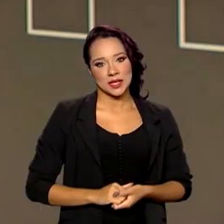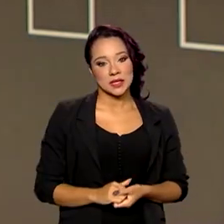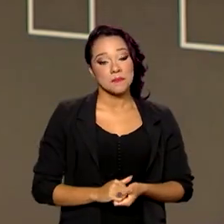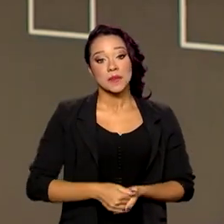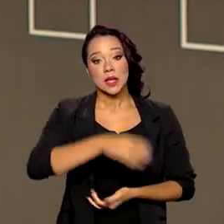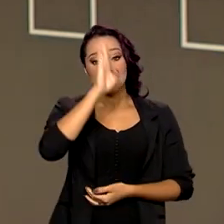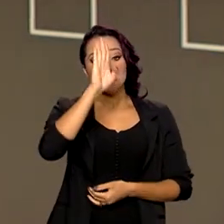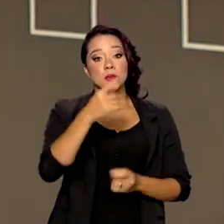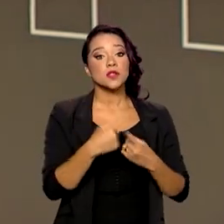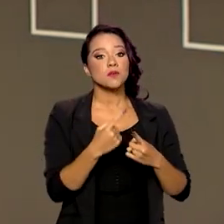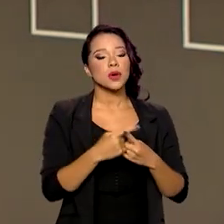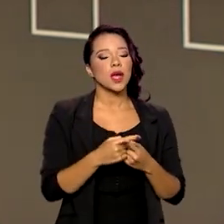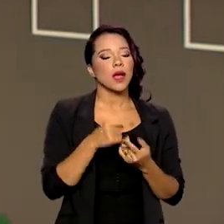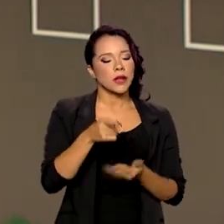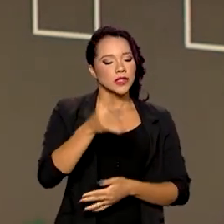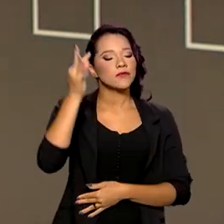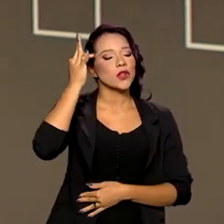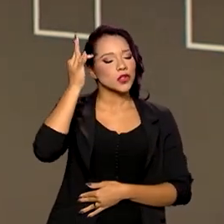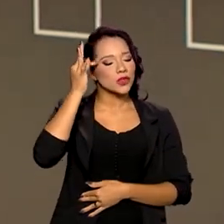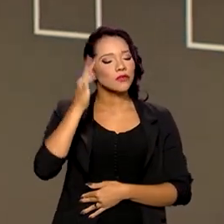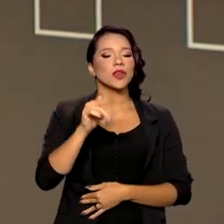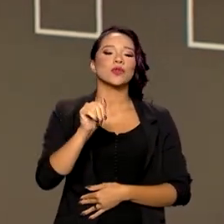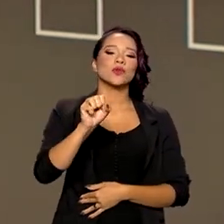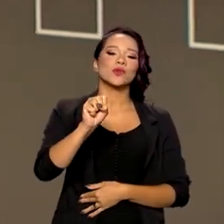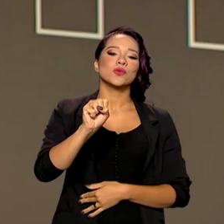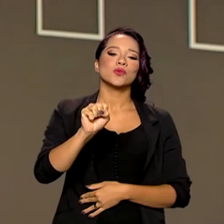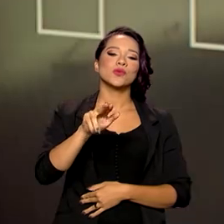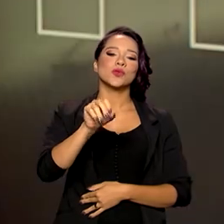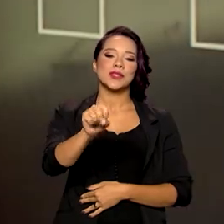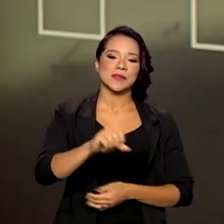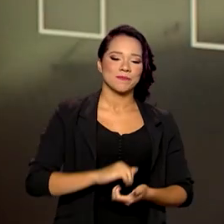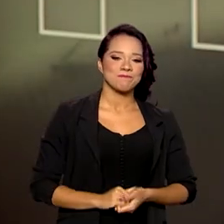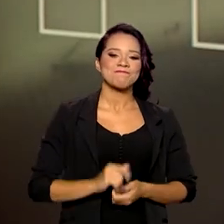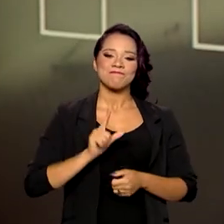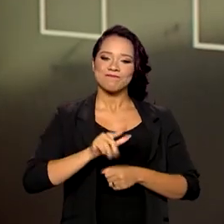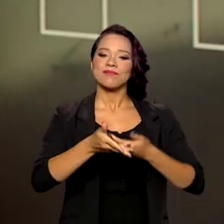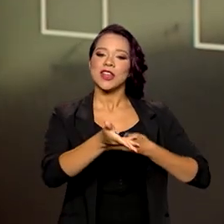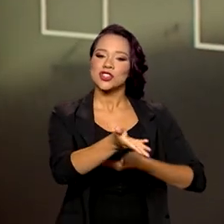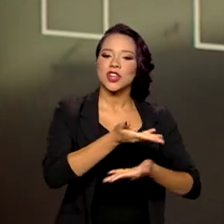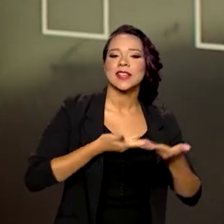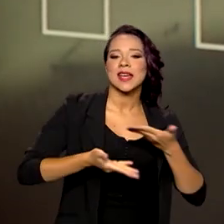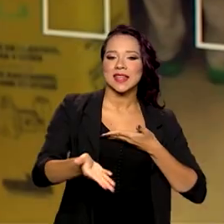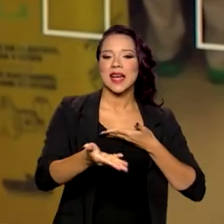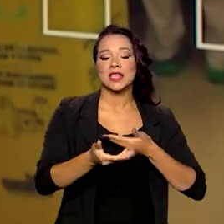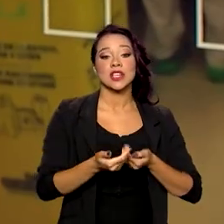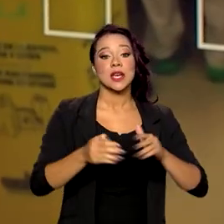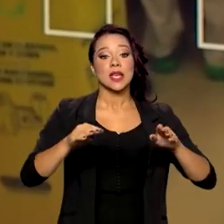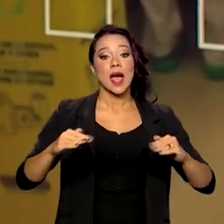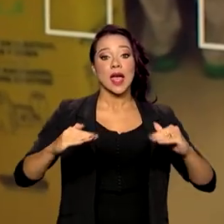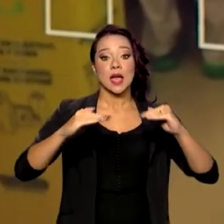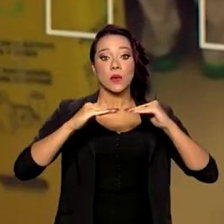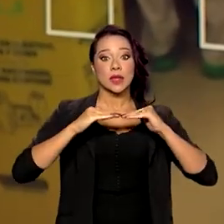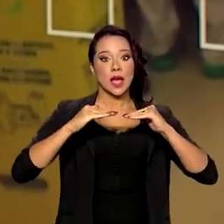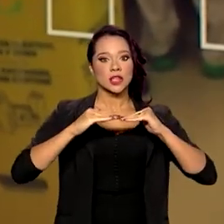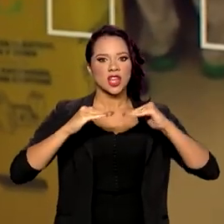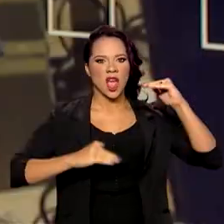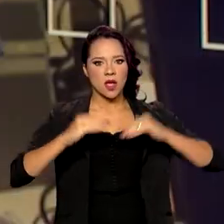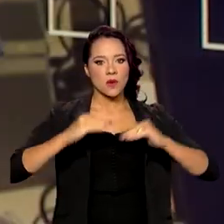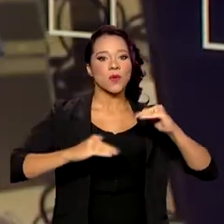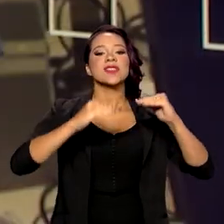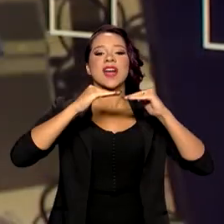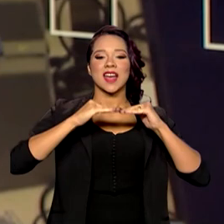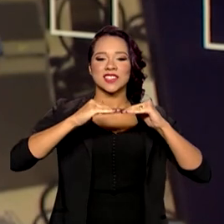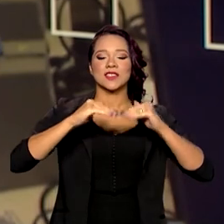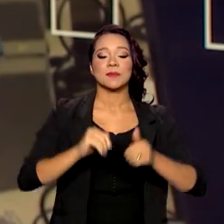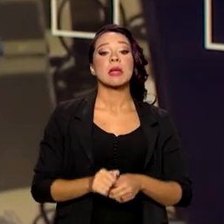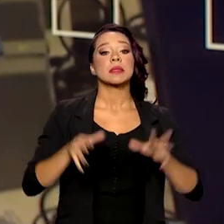sobretudo porque essa é a filosofia do sistema de saúde. É a solidariedade e a equidade. Então, temos campanhas